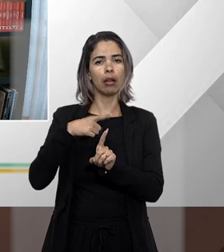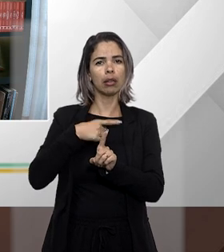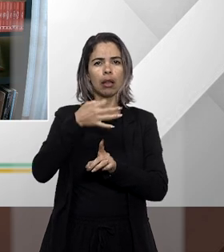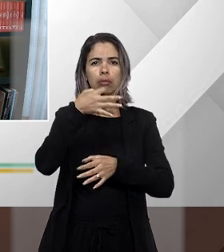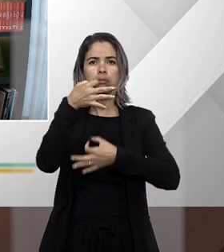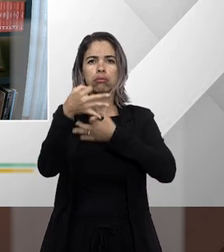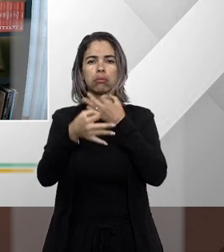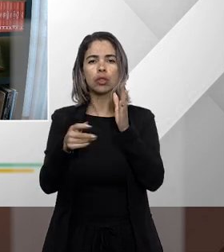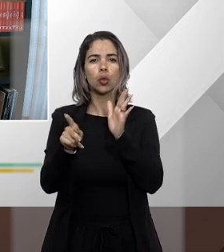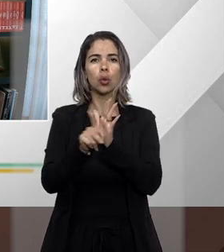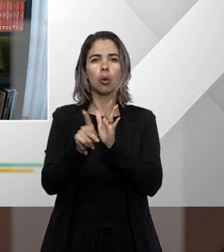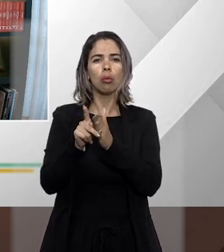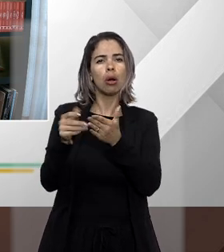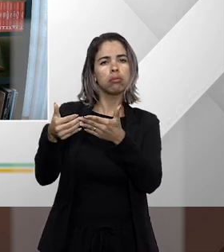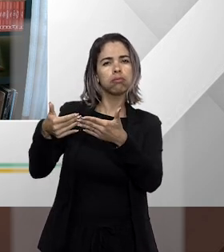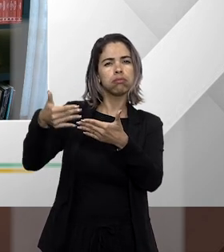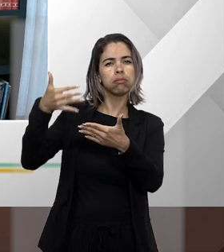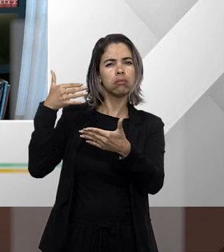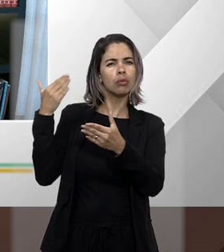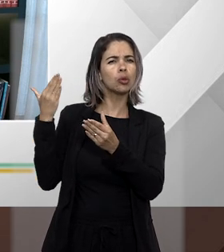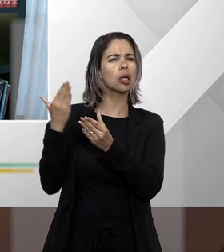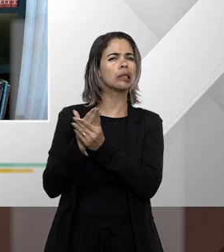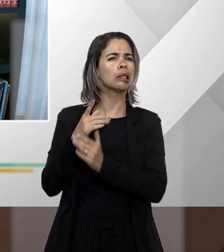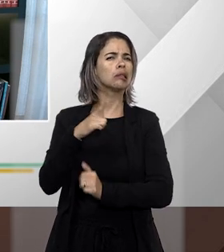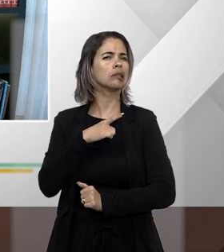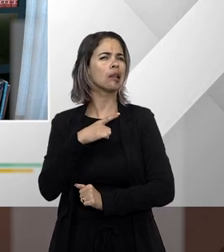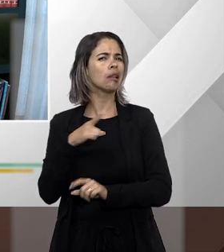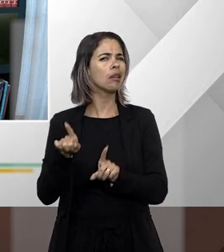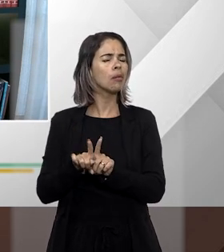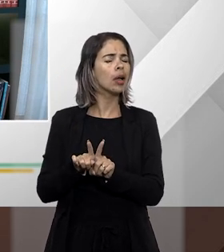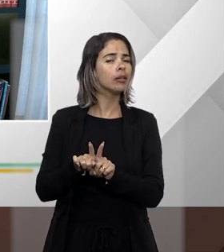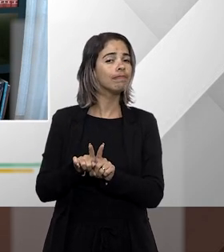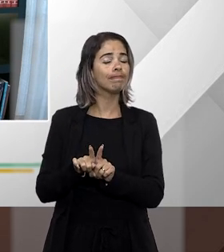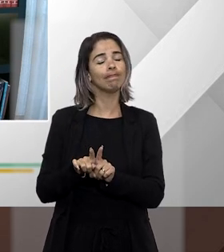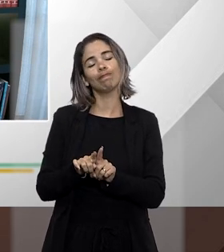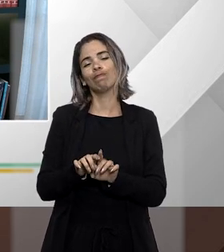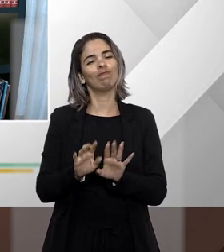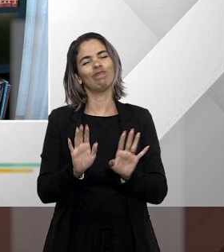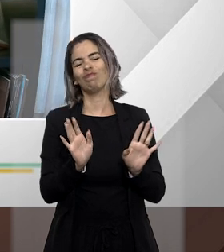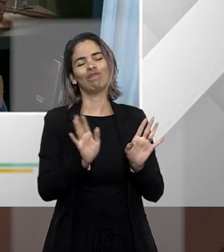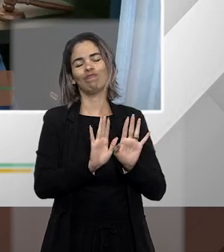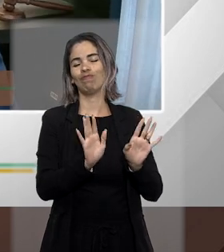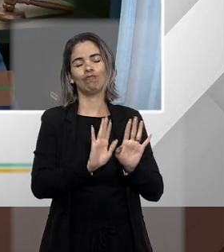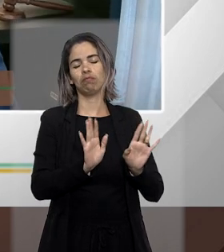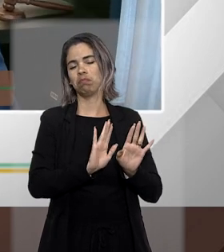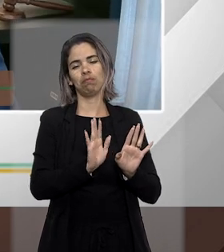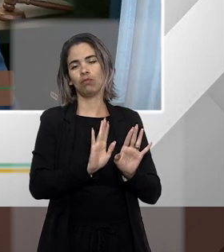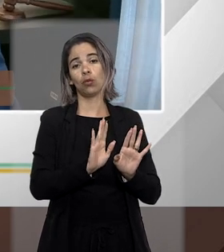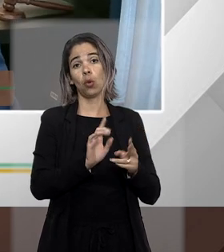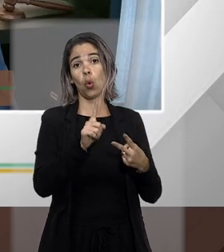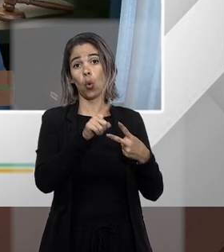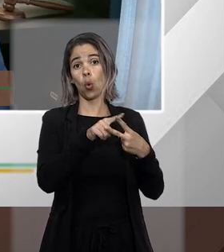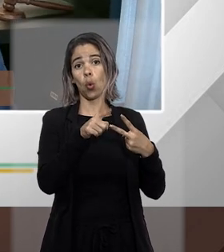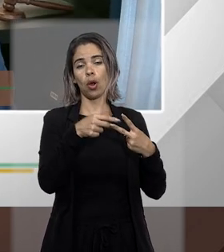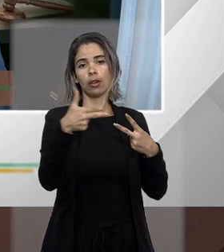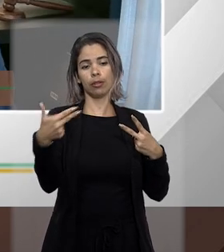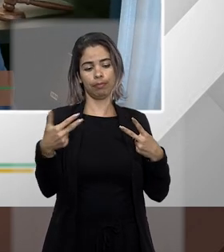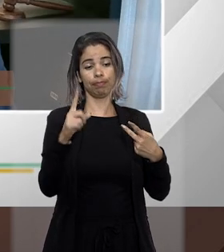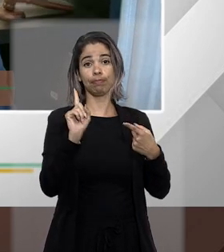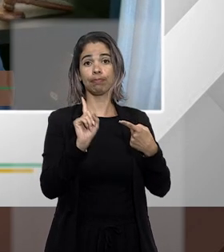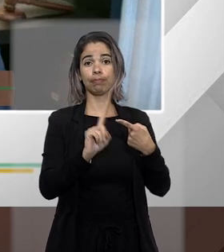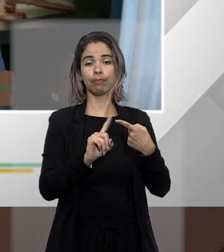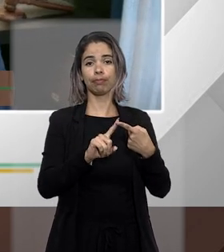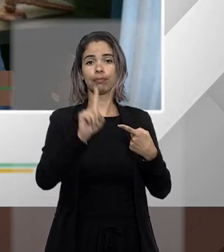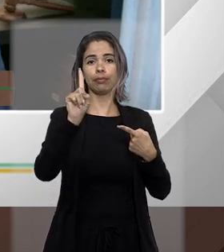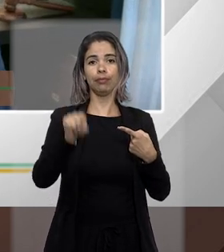Ailton? Não não por dois motivos primeiro porque o mandato de segurança